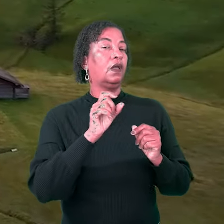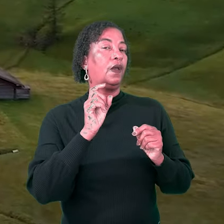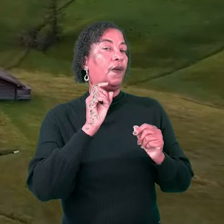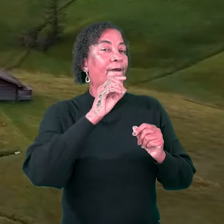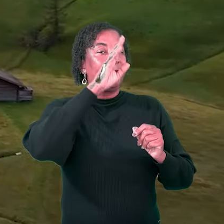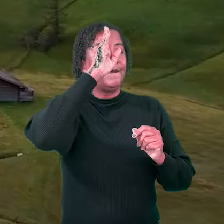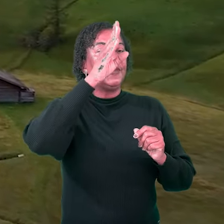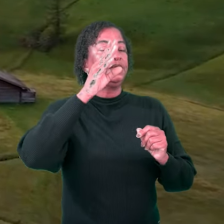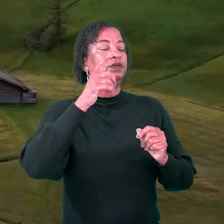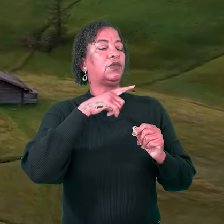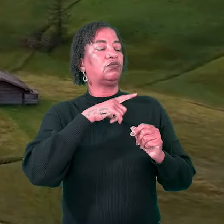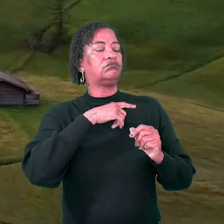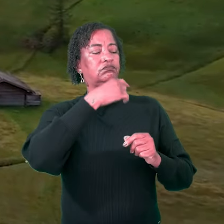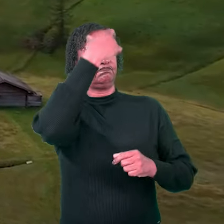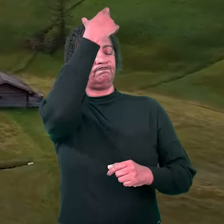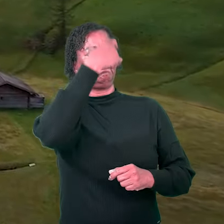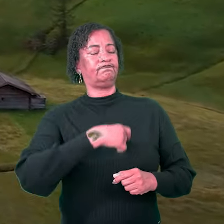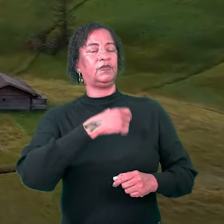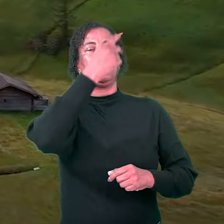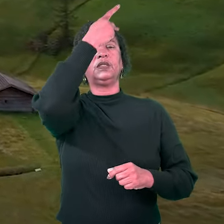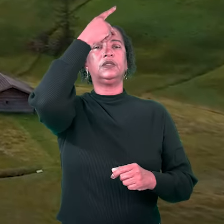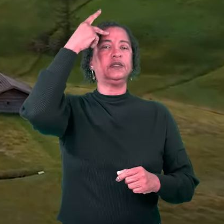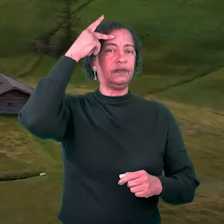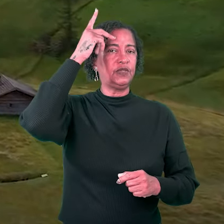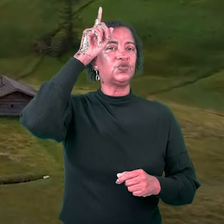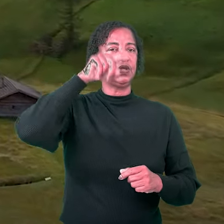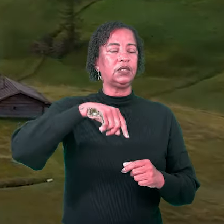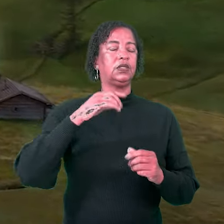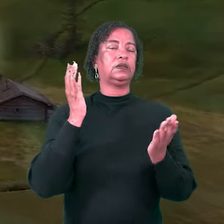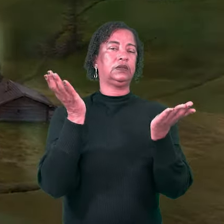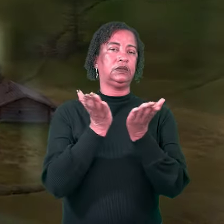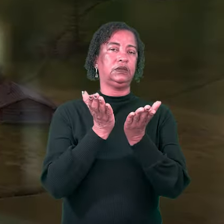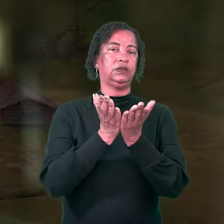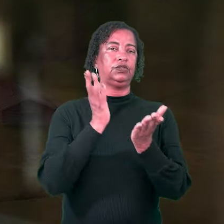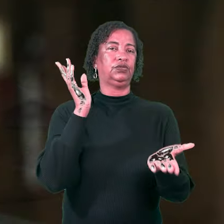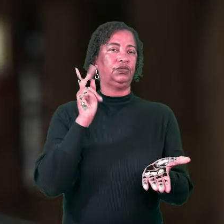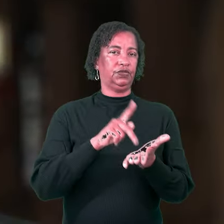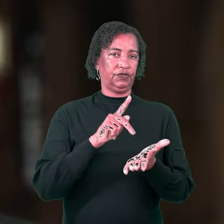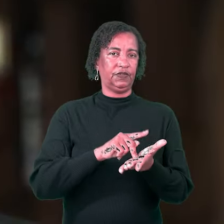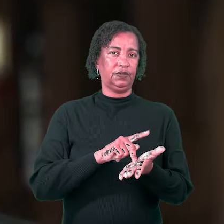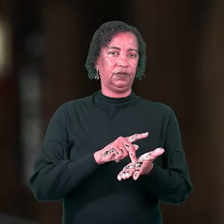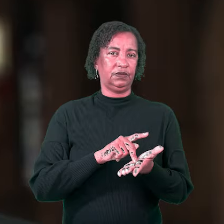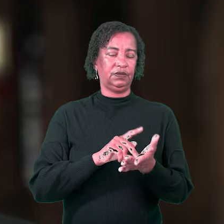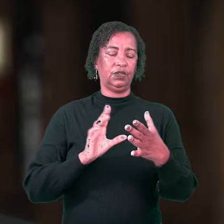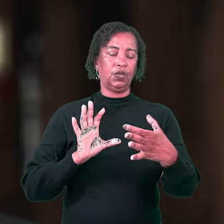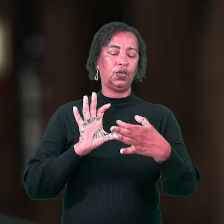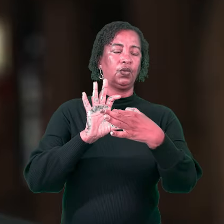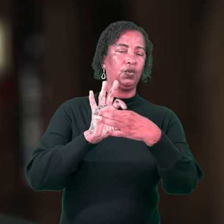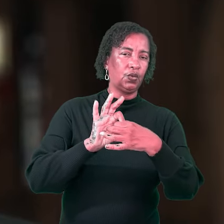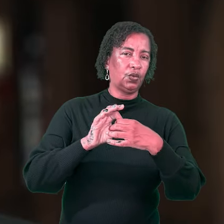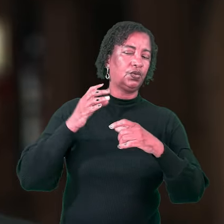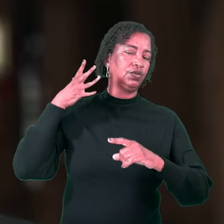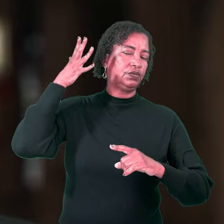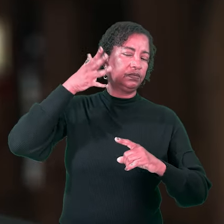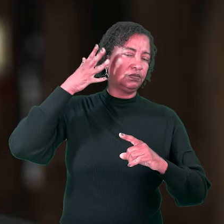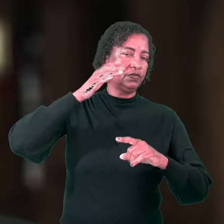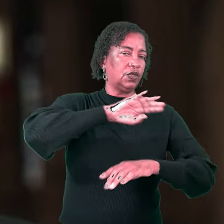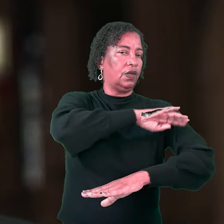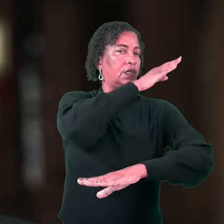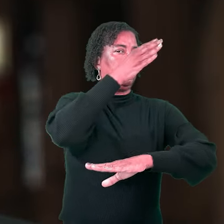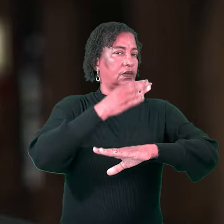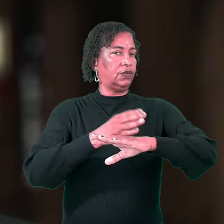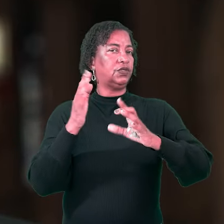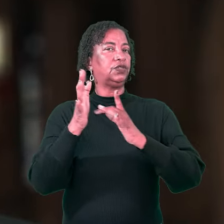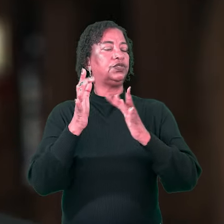compõem o caráter de uma pessoa reconhecida como cristão. No contexto do Sermão da Montanha, Jesus apresenta a